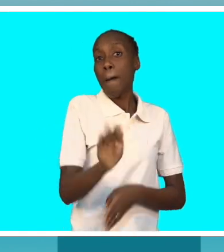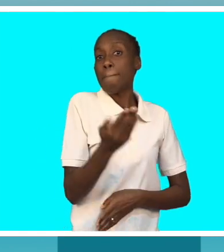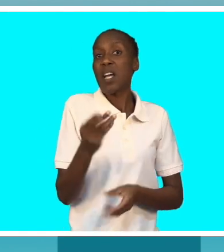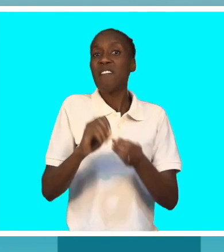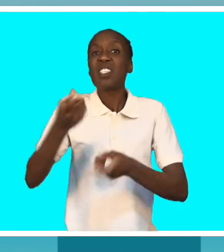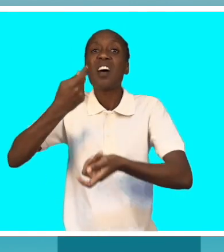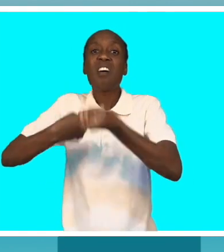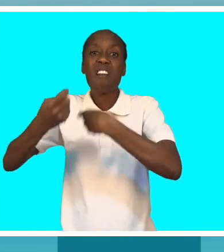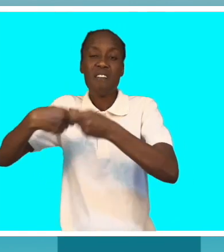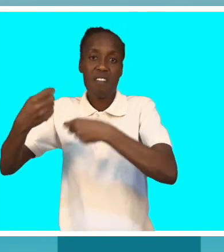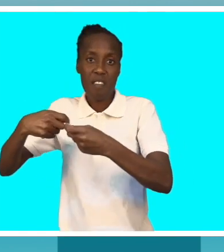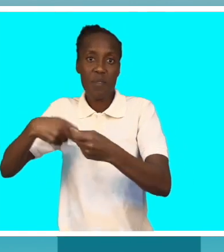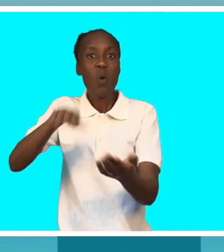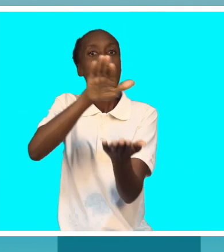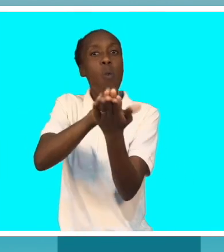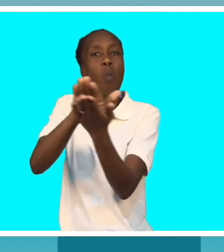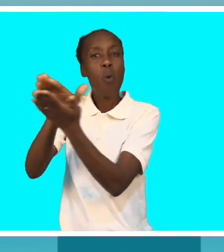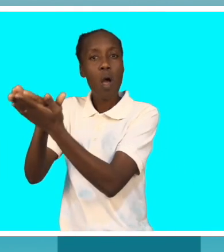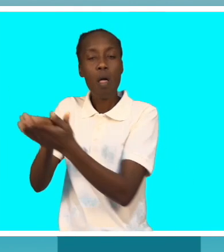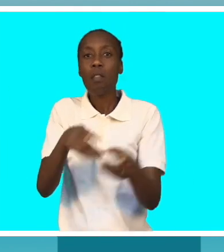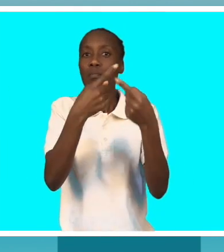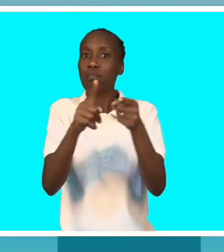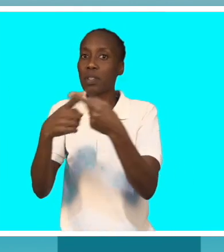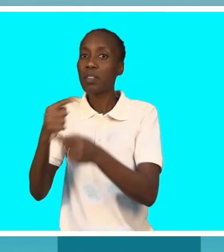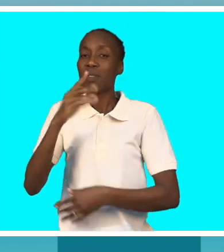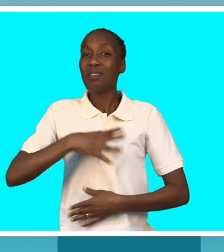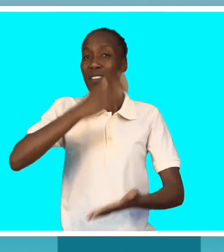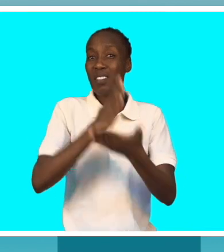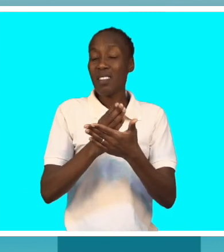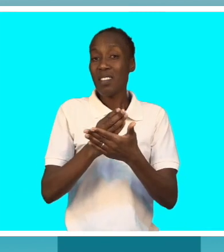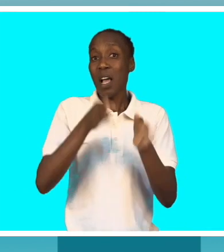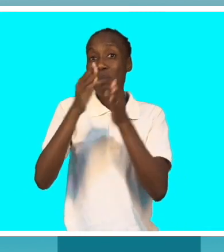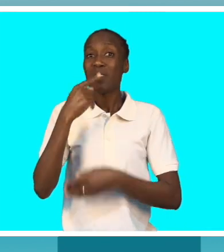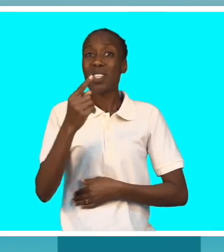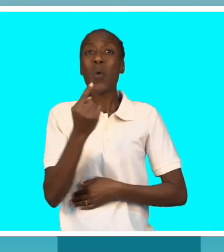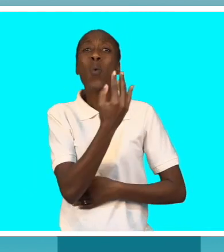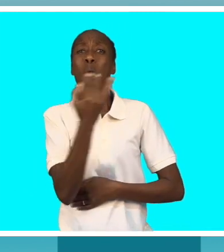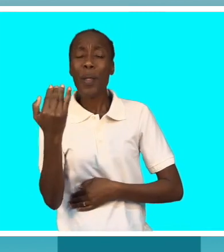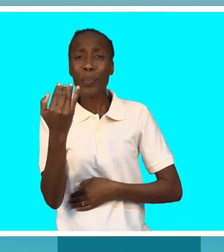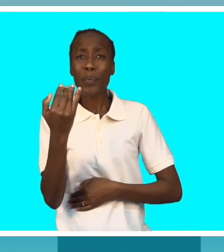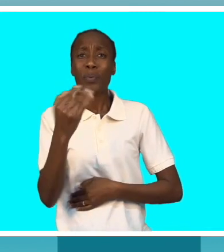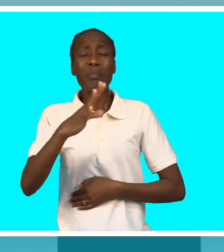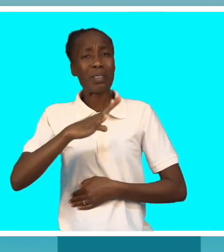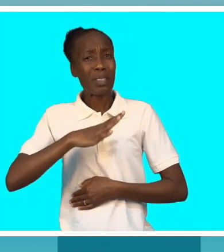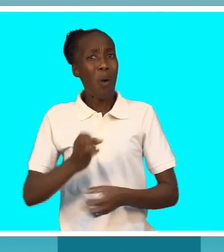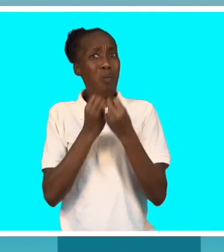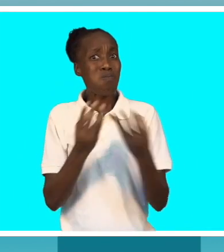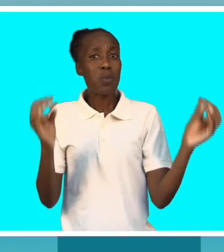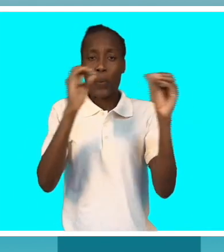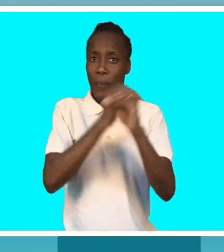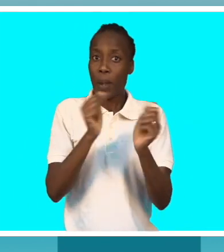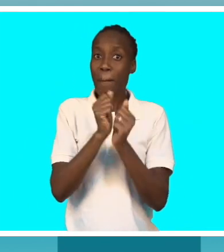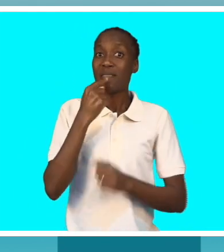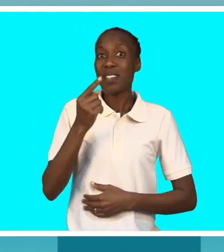do trabalho informal em alguns sítios. Não é verdade que alguém vai dizer, bom, quantos números existem? Não são muitos, mas não quer dizer que uma